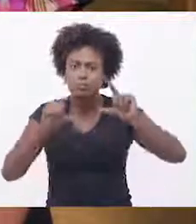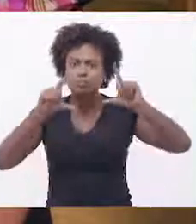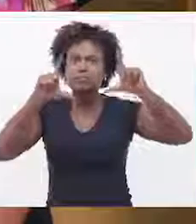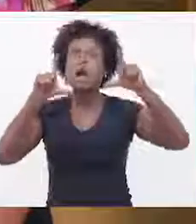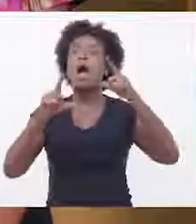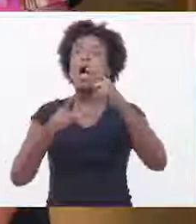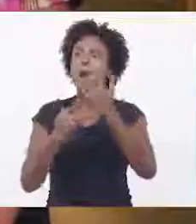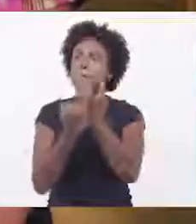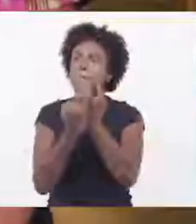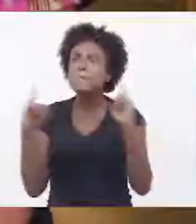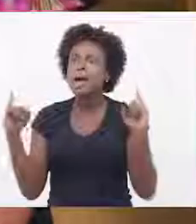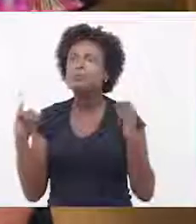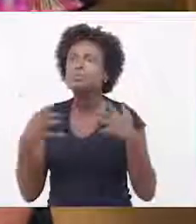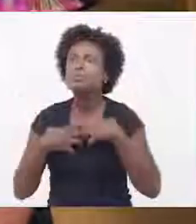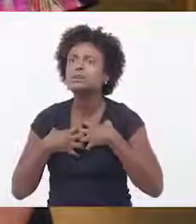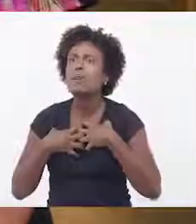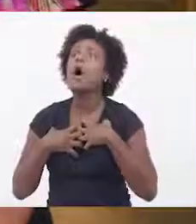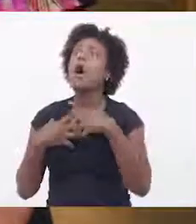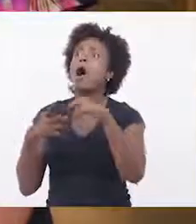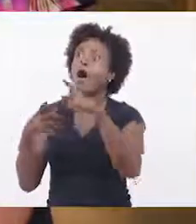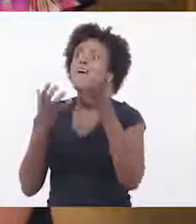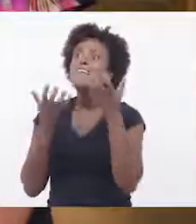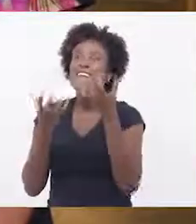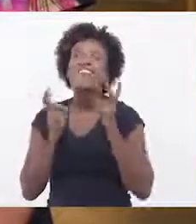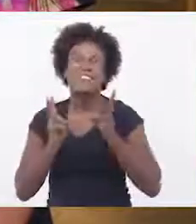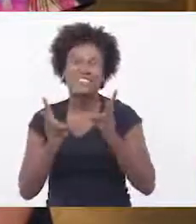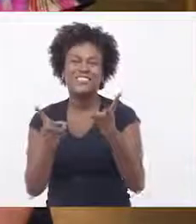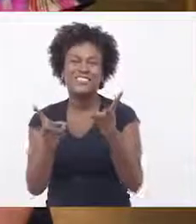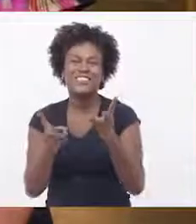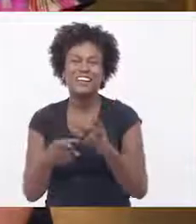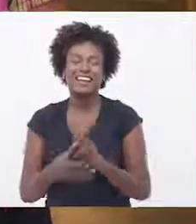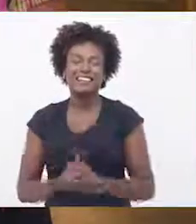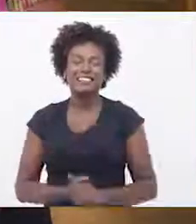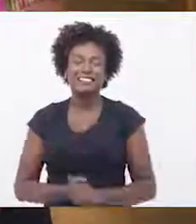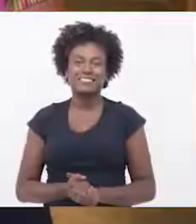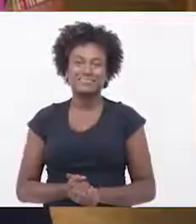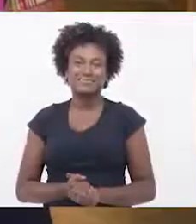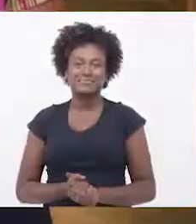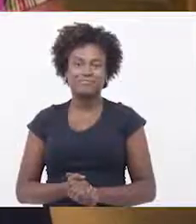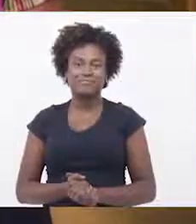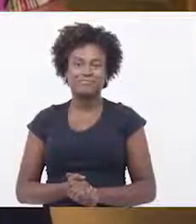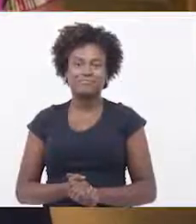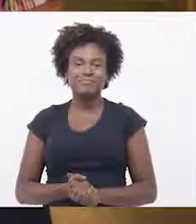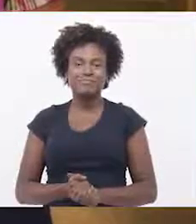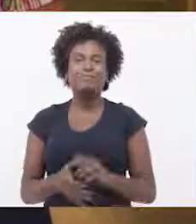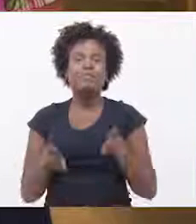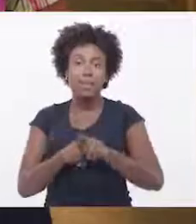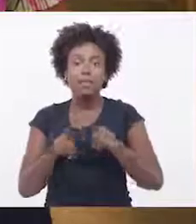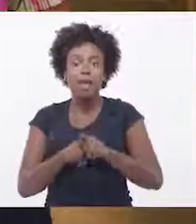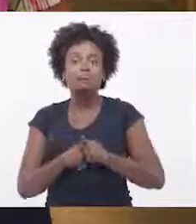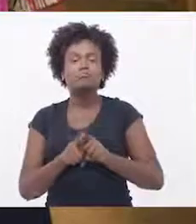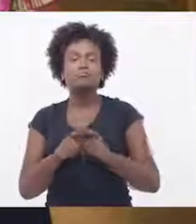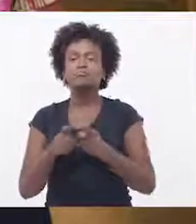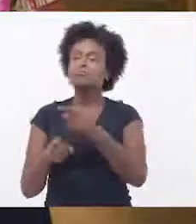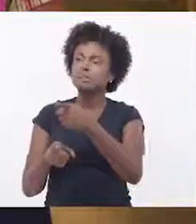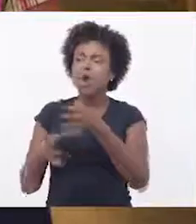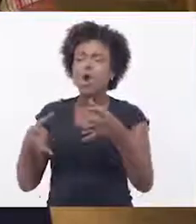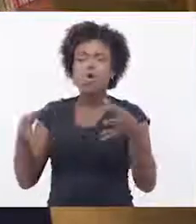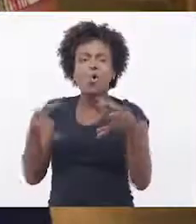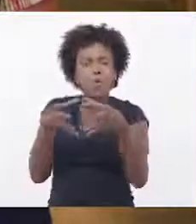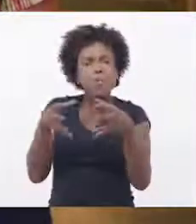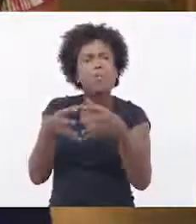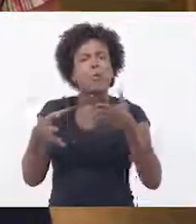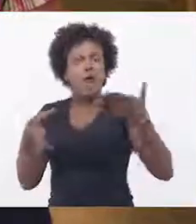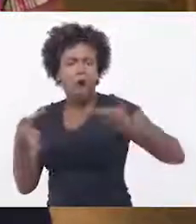votos, ele vê que o trabalho dele está trazendo impacto para a campanha efetivamente. O último é ter uma interação entre os voluntários. Trabalhar